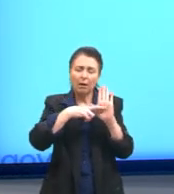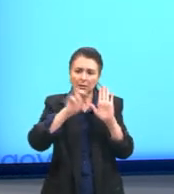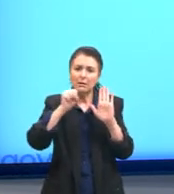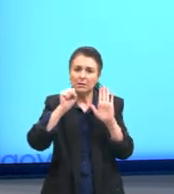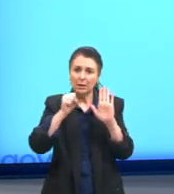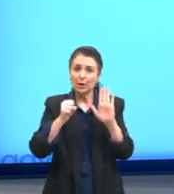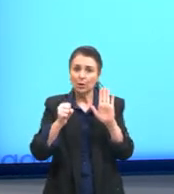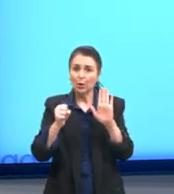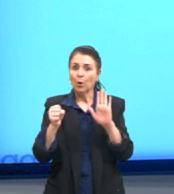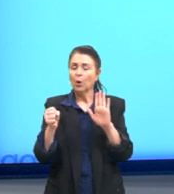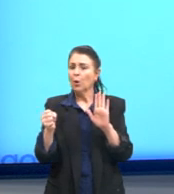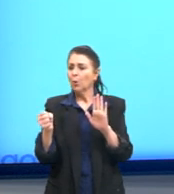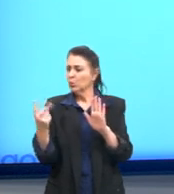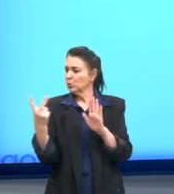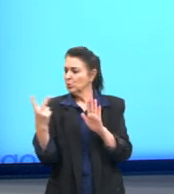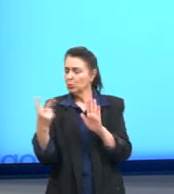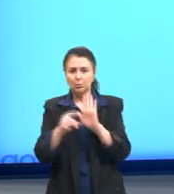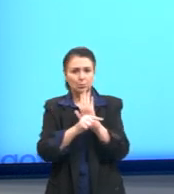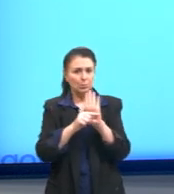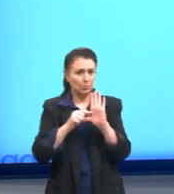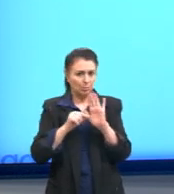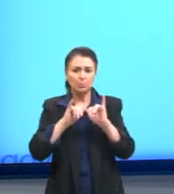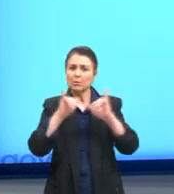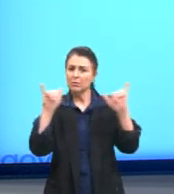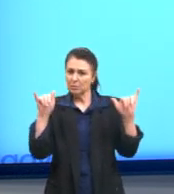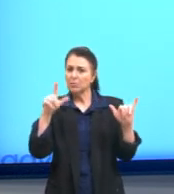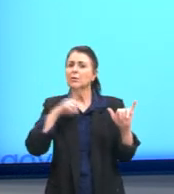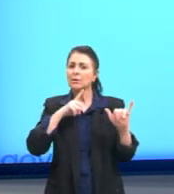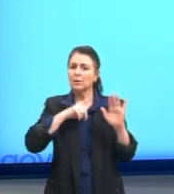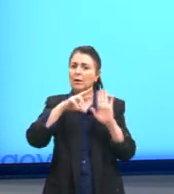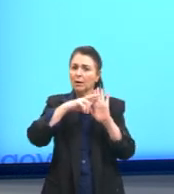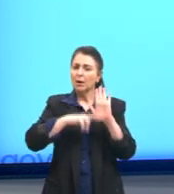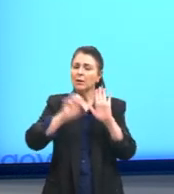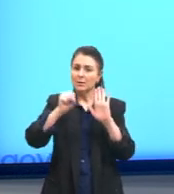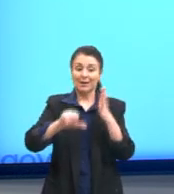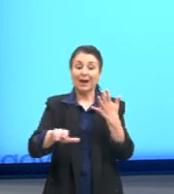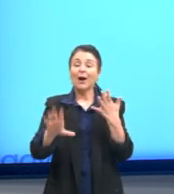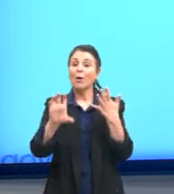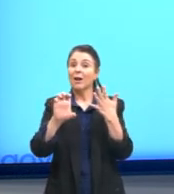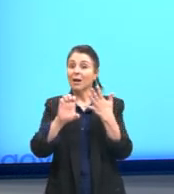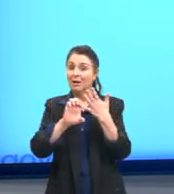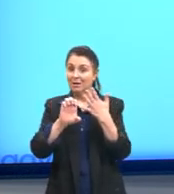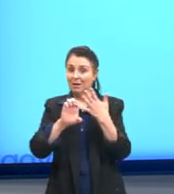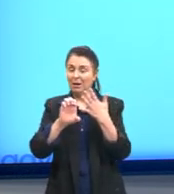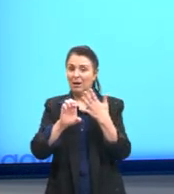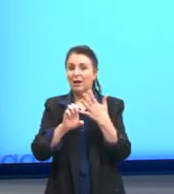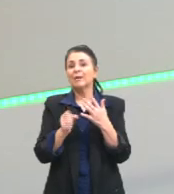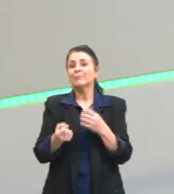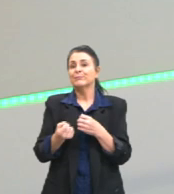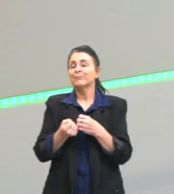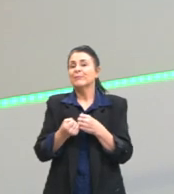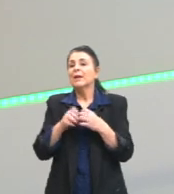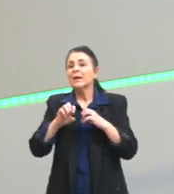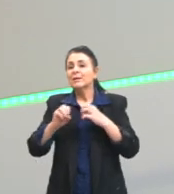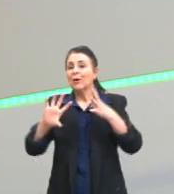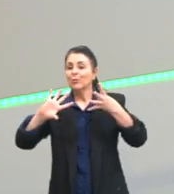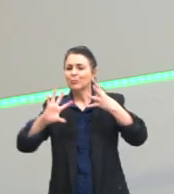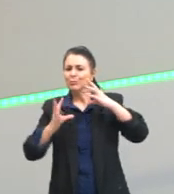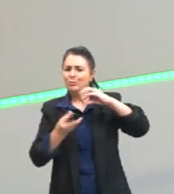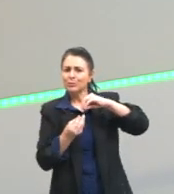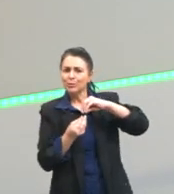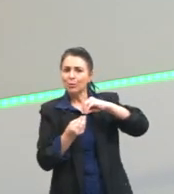dois está dizendo que as regras não existem. E letra E, relativizam essa regra gramatical.